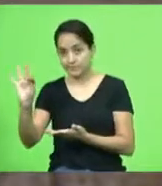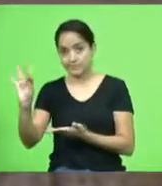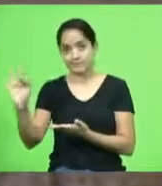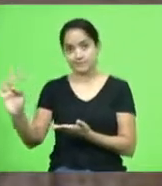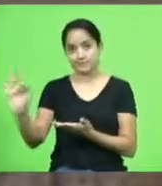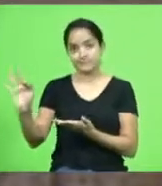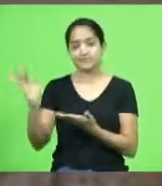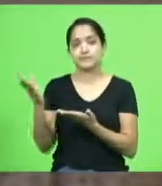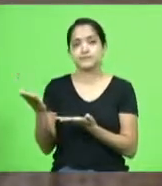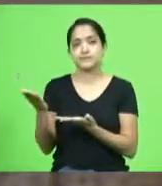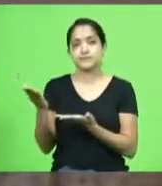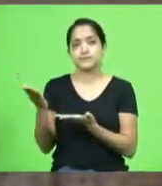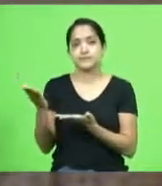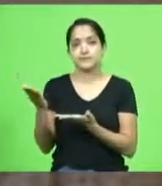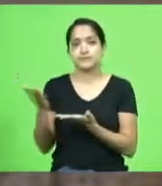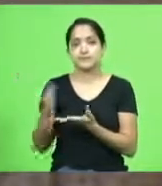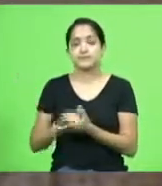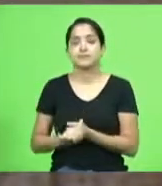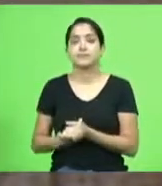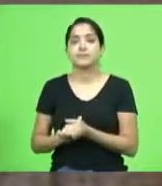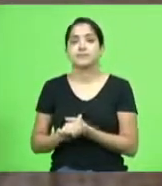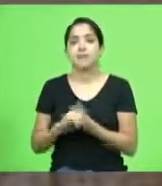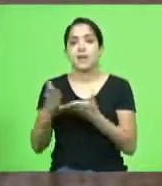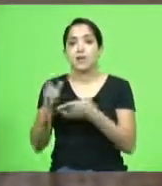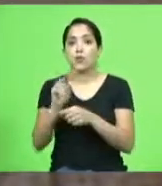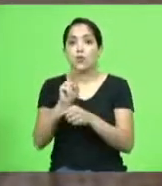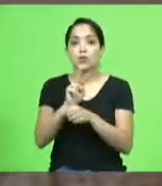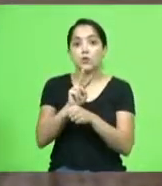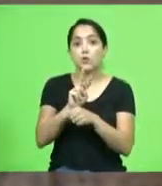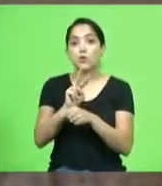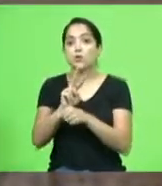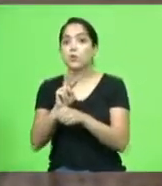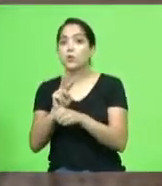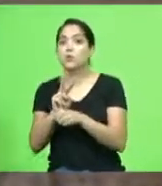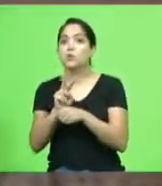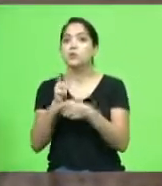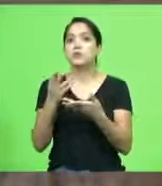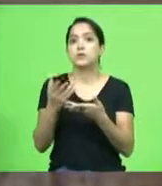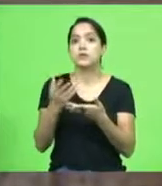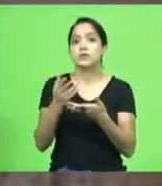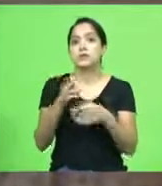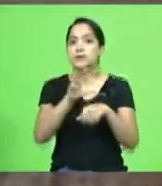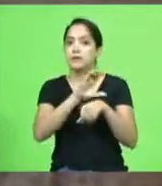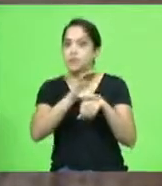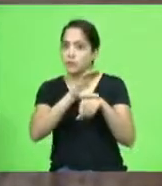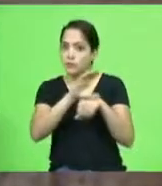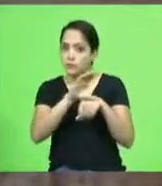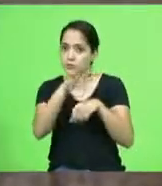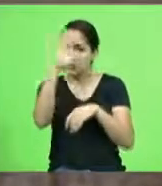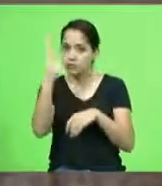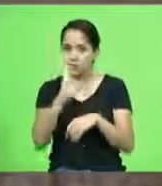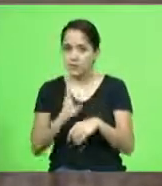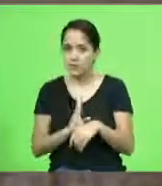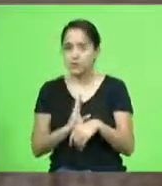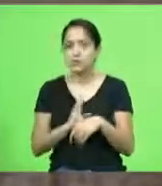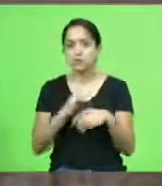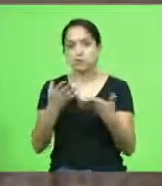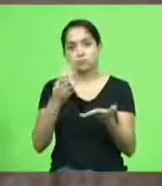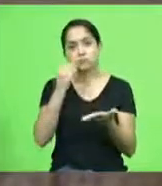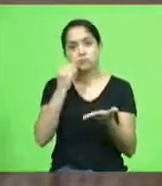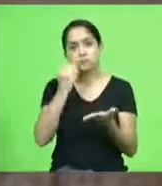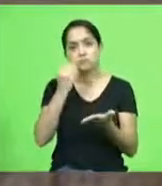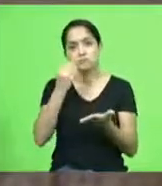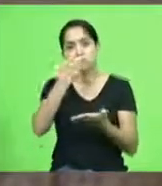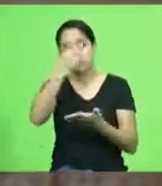um cara desse é o que cuida da nossa constituição no Brasil e logicamente pessoas que pensam dessa